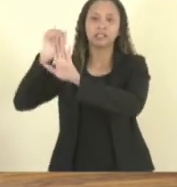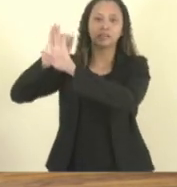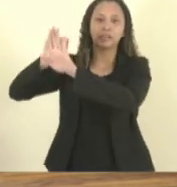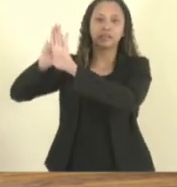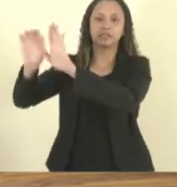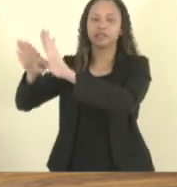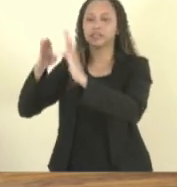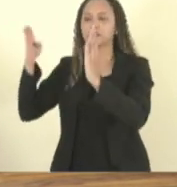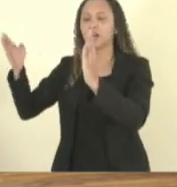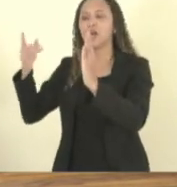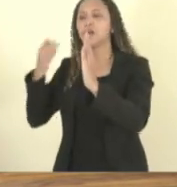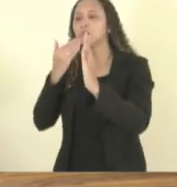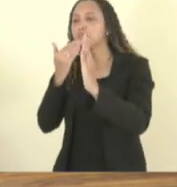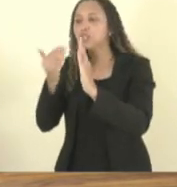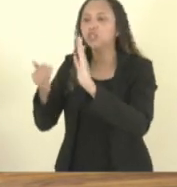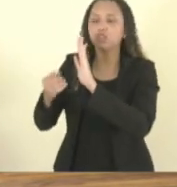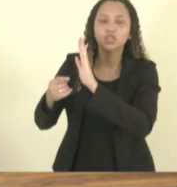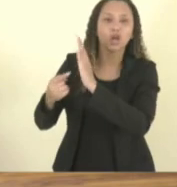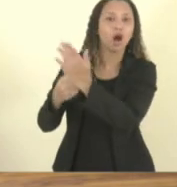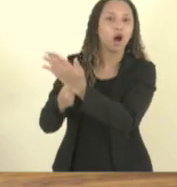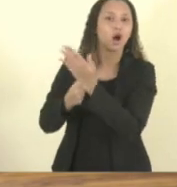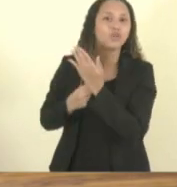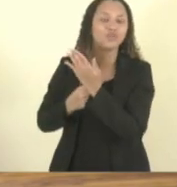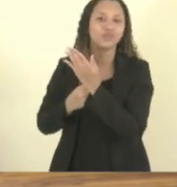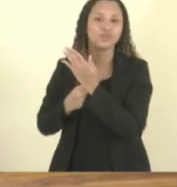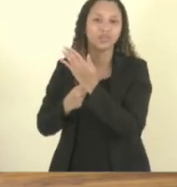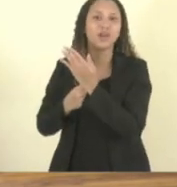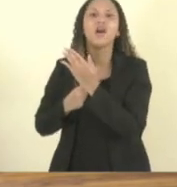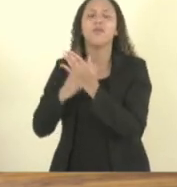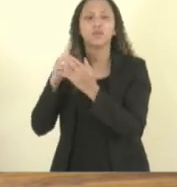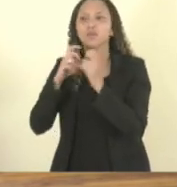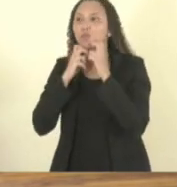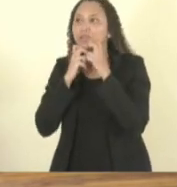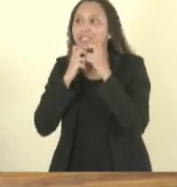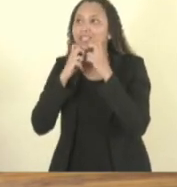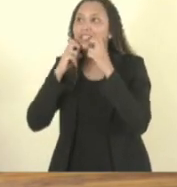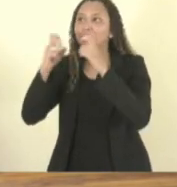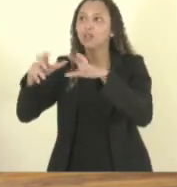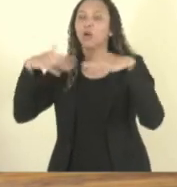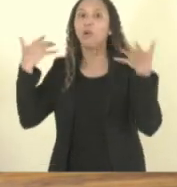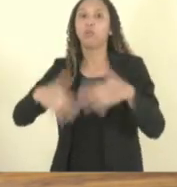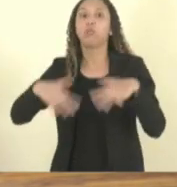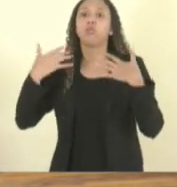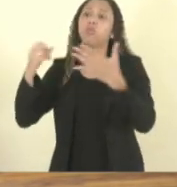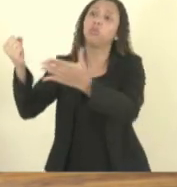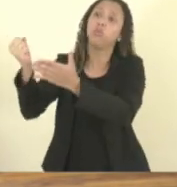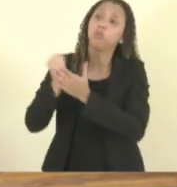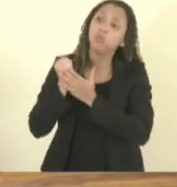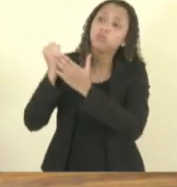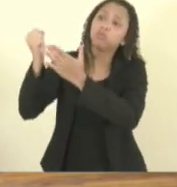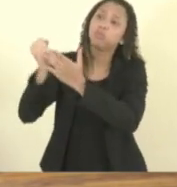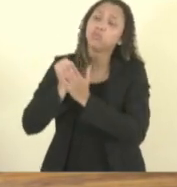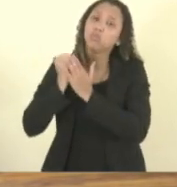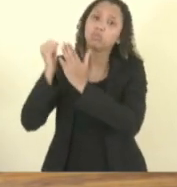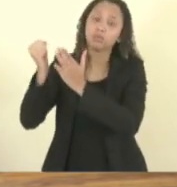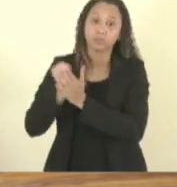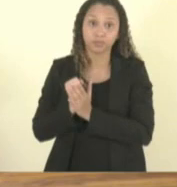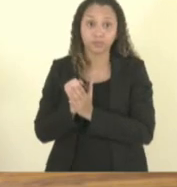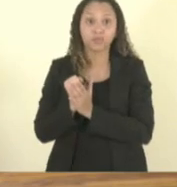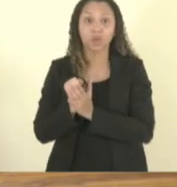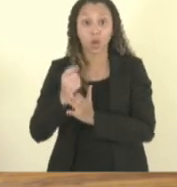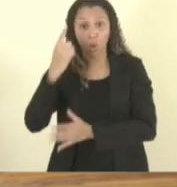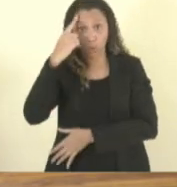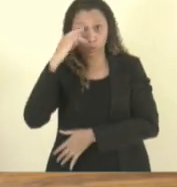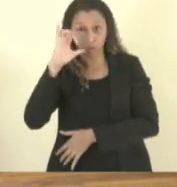porque foi literalmente um grito desesperado de socorro. O dia que minha filha